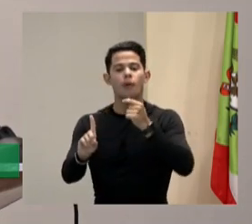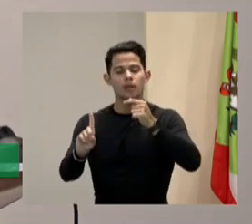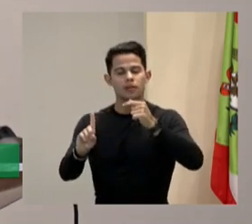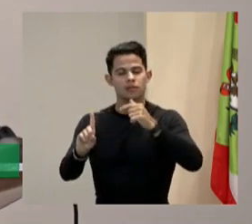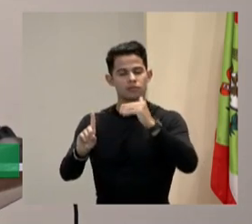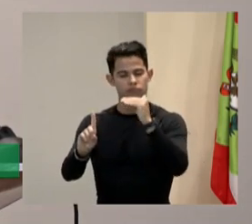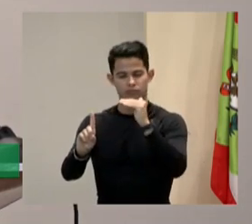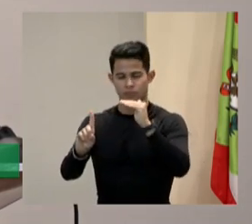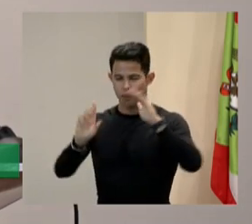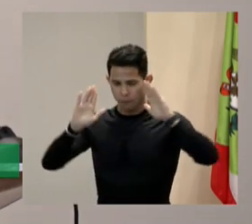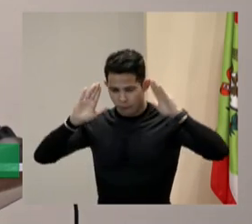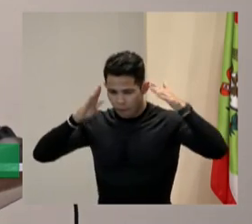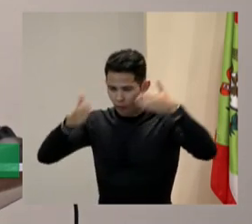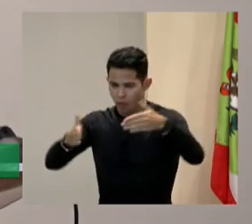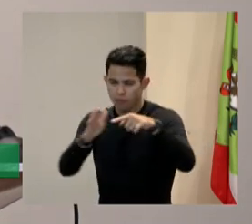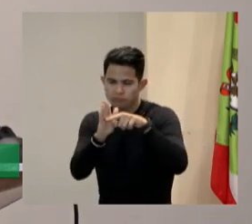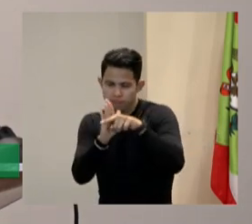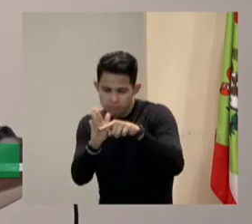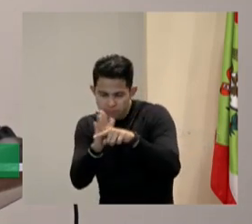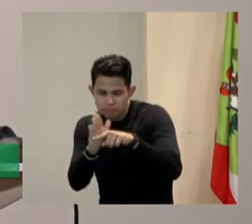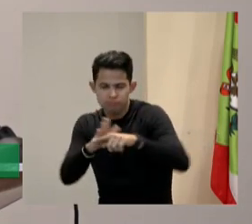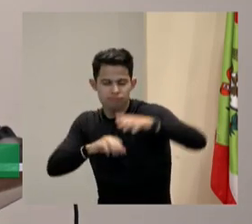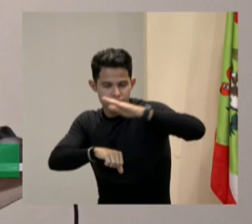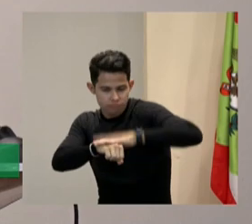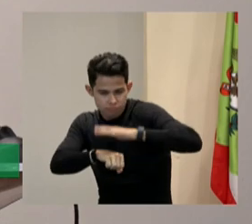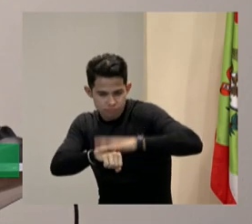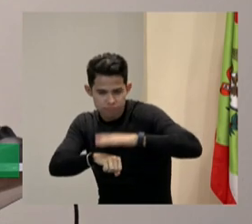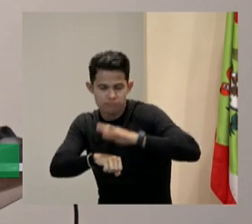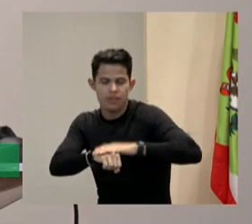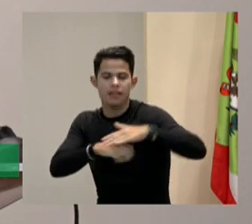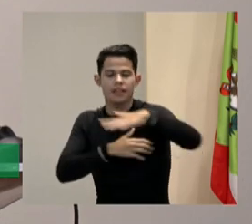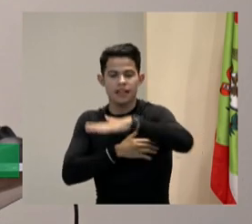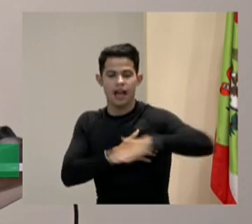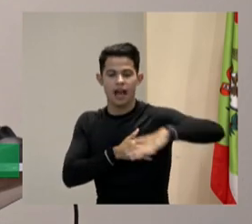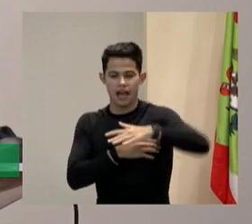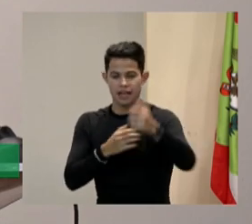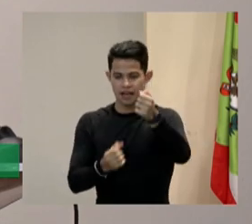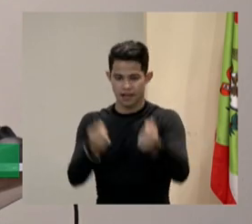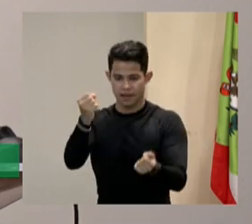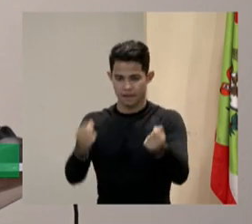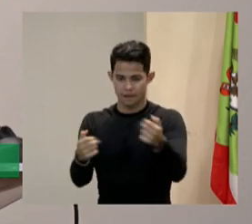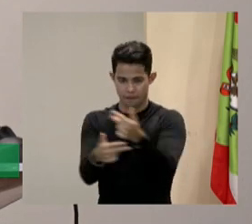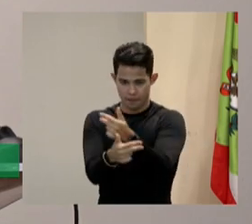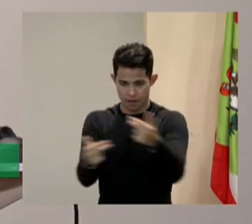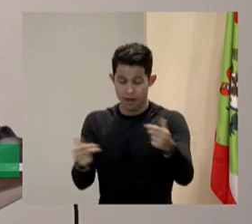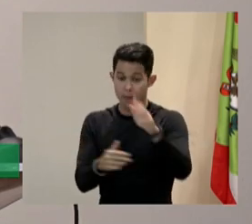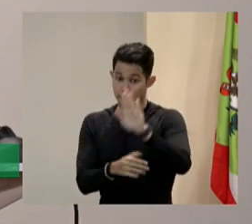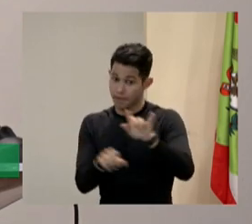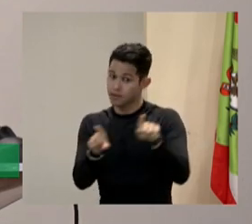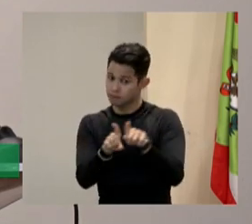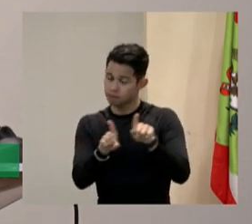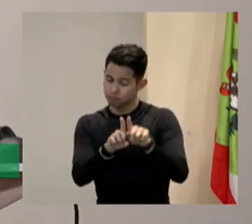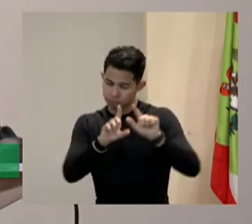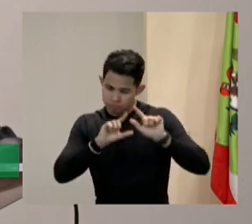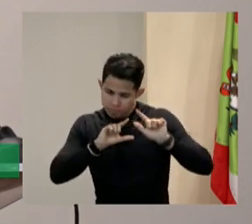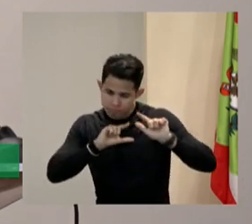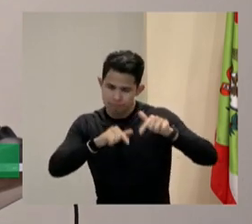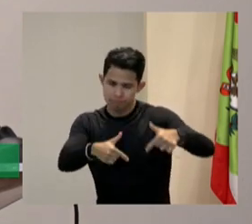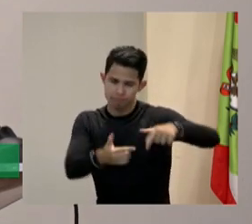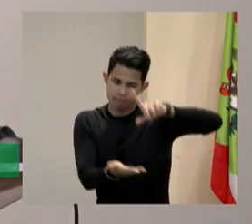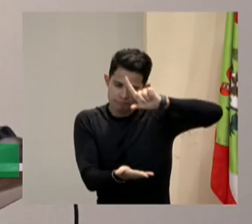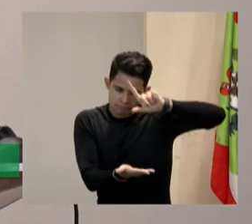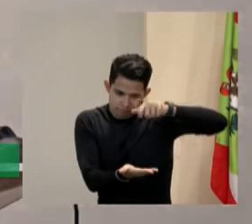apenas por sua competência no setor automotivo, mas também por seu comprometimento e